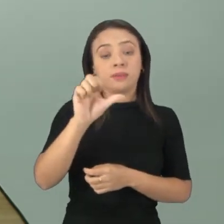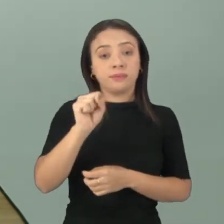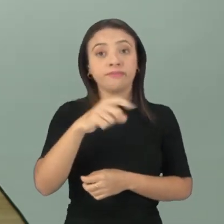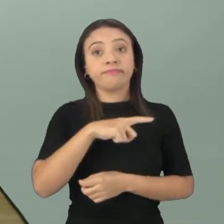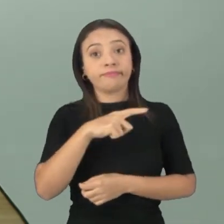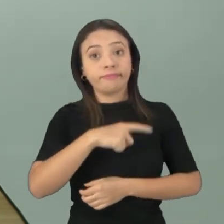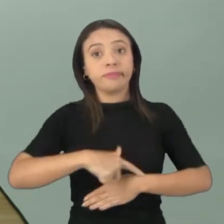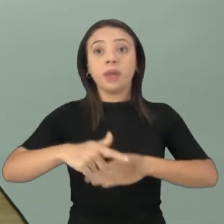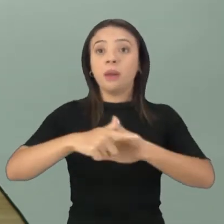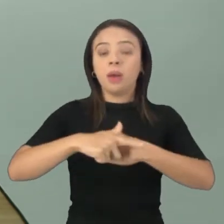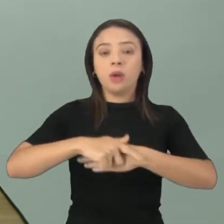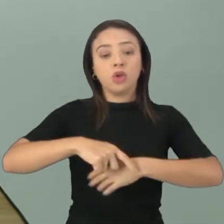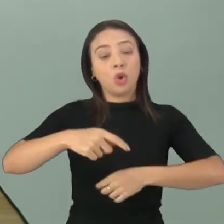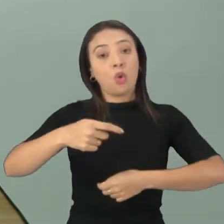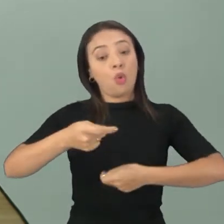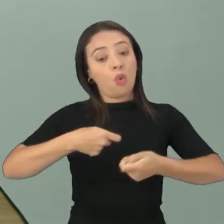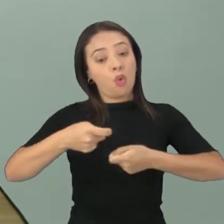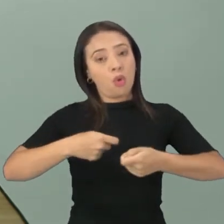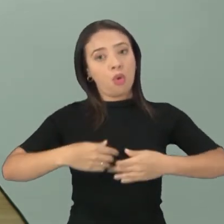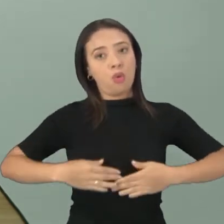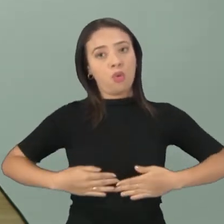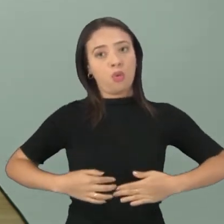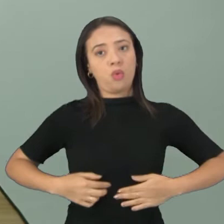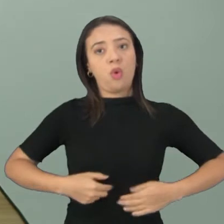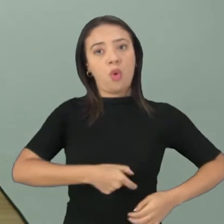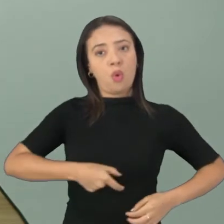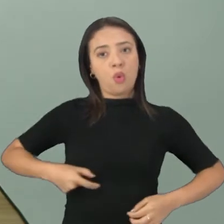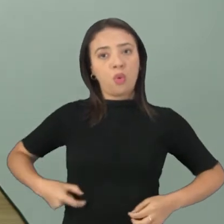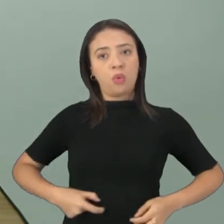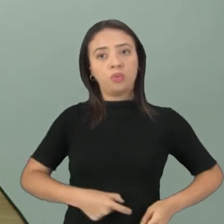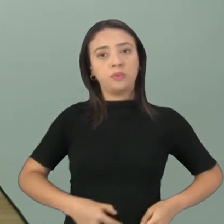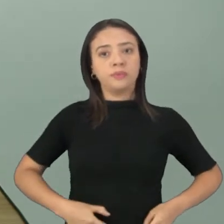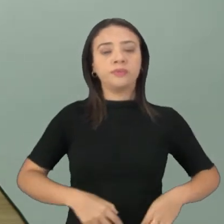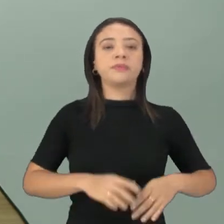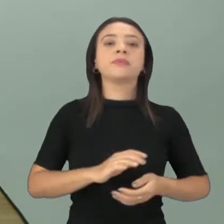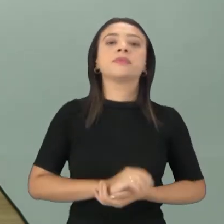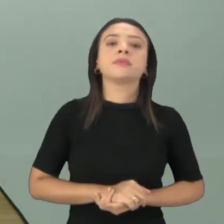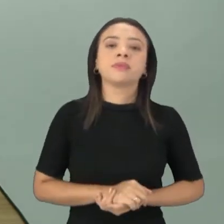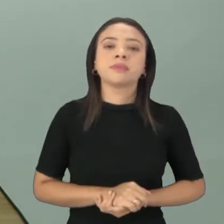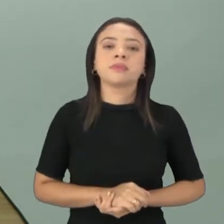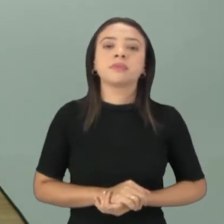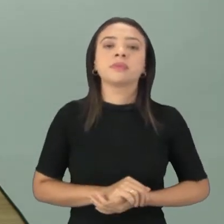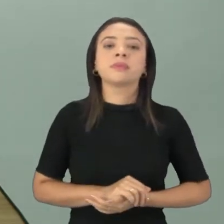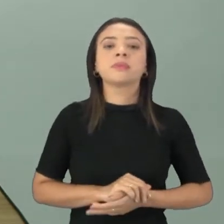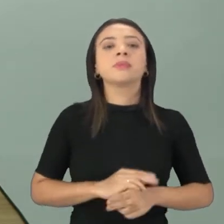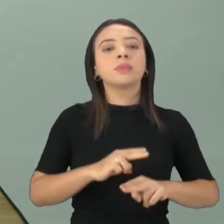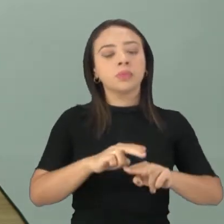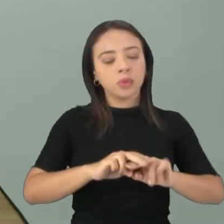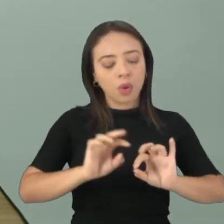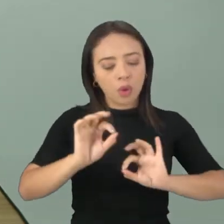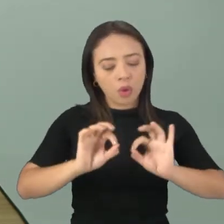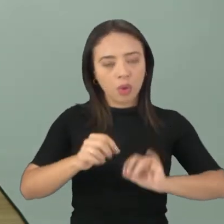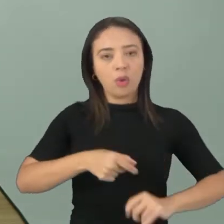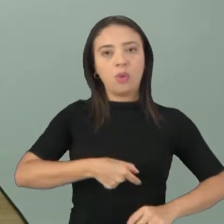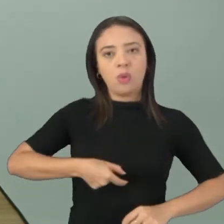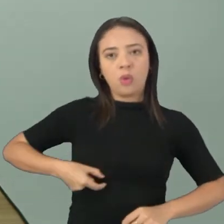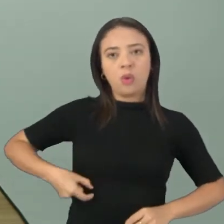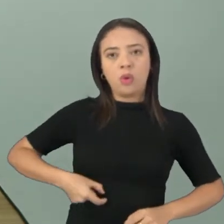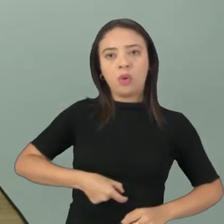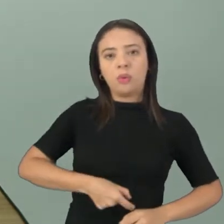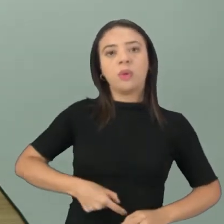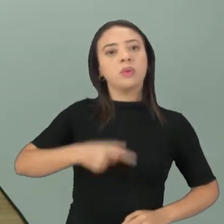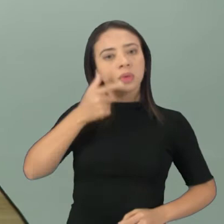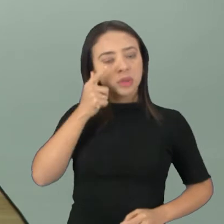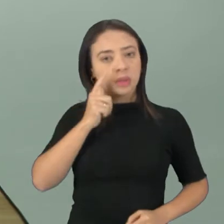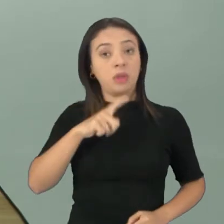função de regular o intestino. E aí elas entram dentro desse grupo de reguladores para regular todo o intestino, né? Para a gente ter um